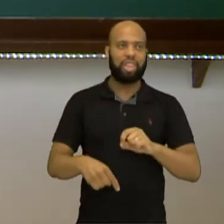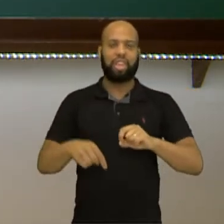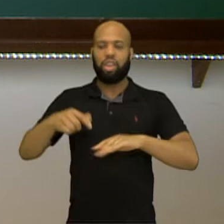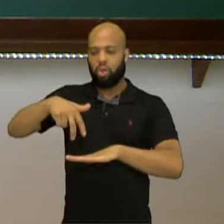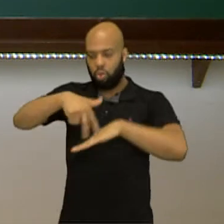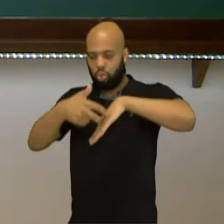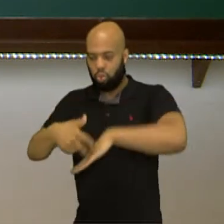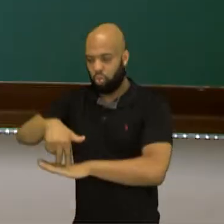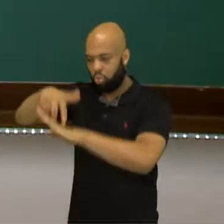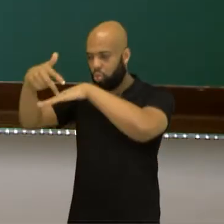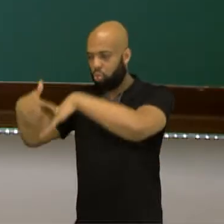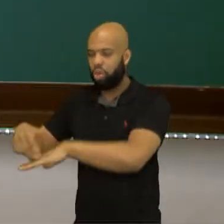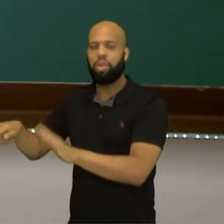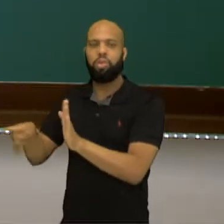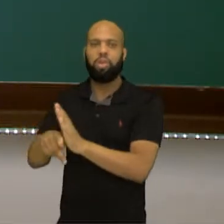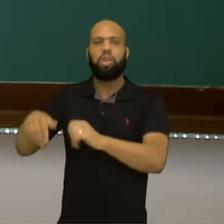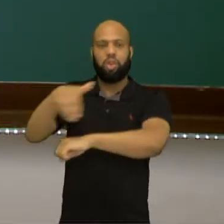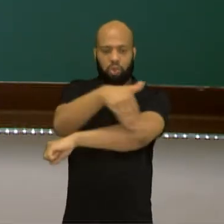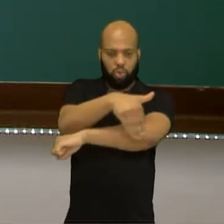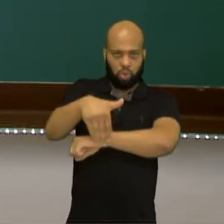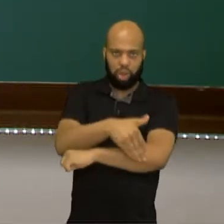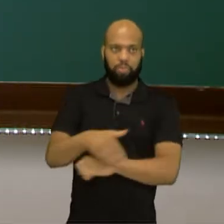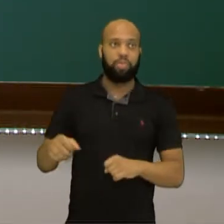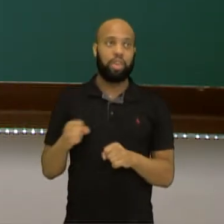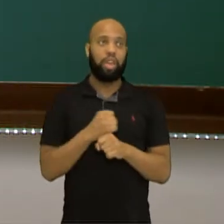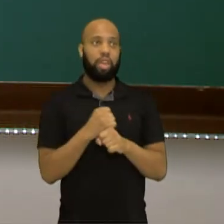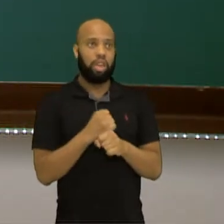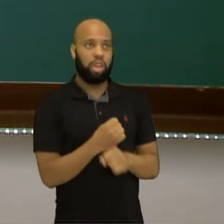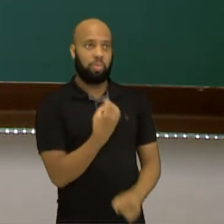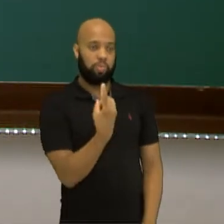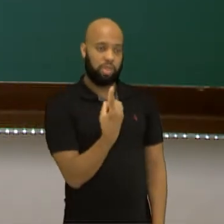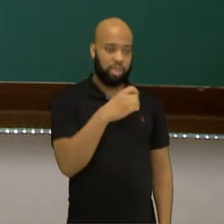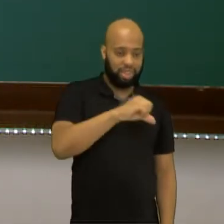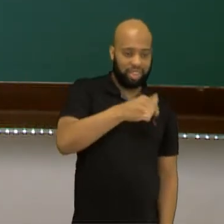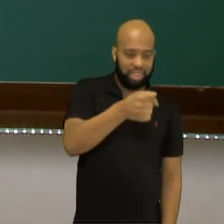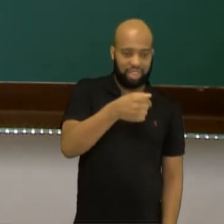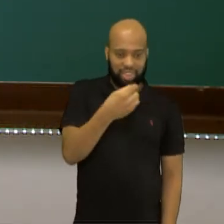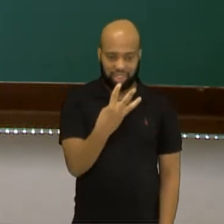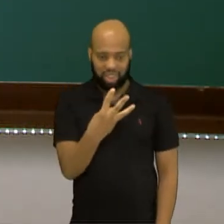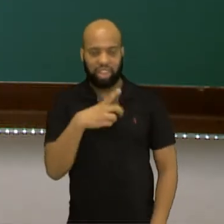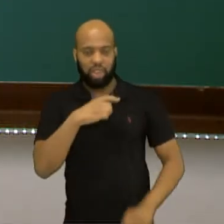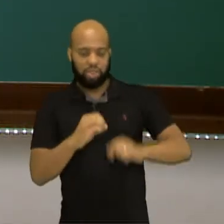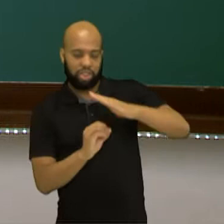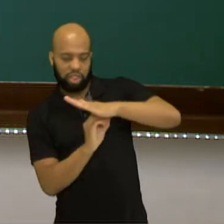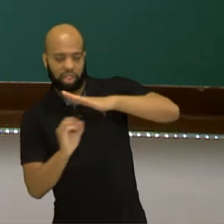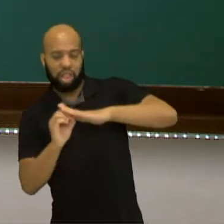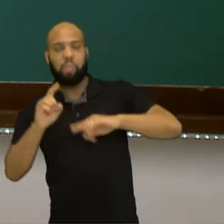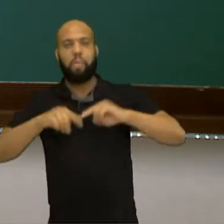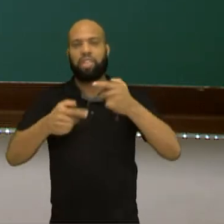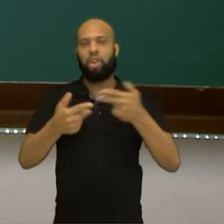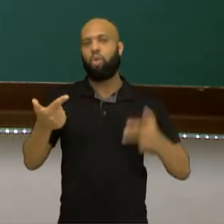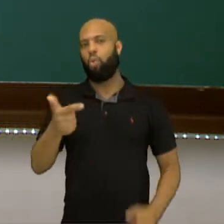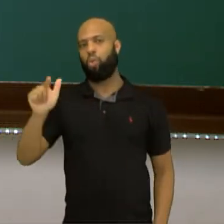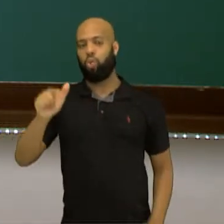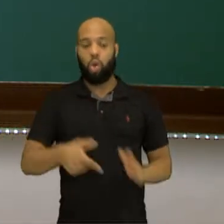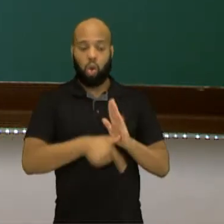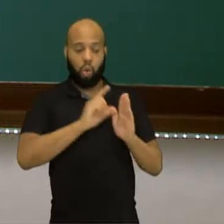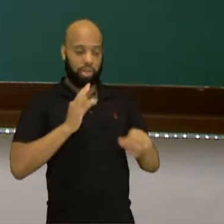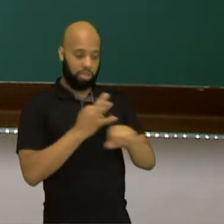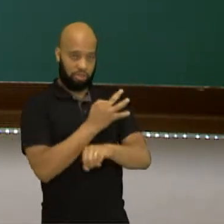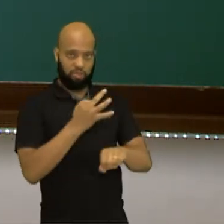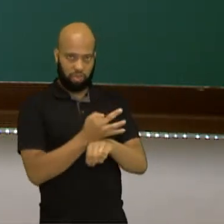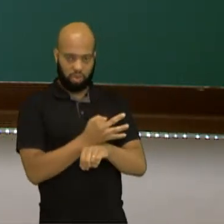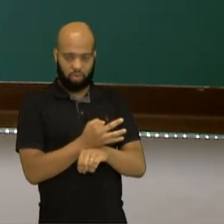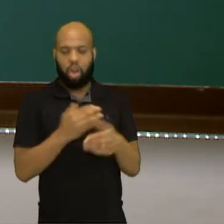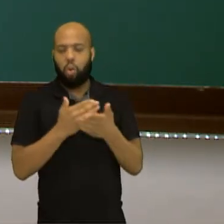é o surf de calçada. Em 73 foram inseridas rodinhas de uretano. Antigamente elas eram de ferro. Então